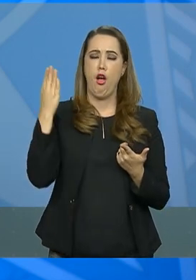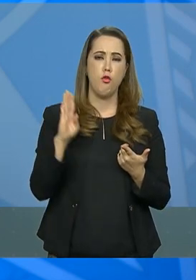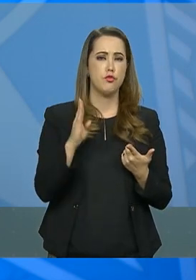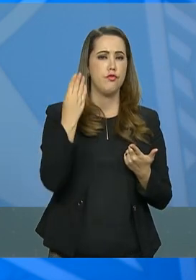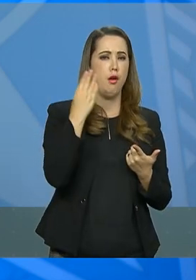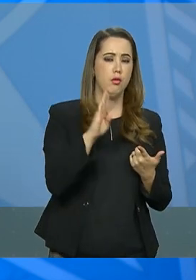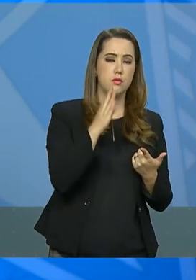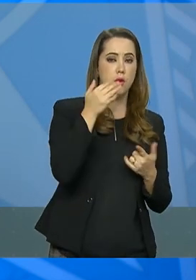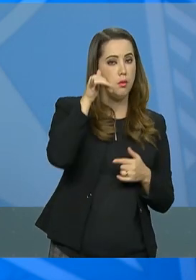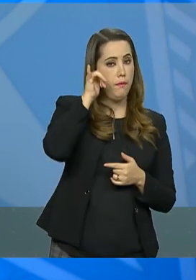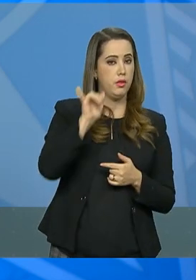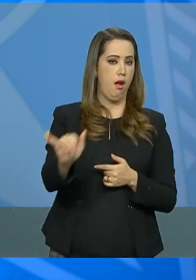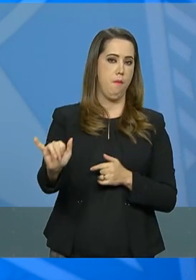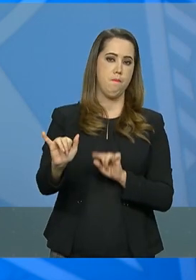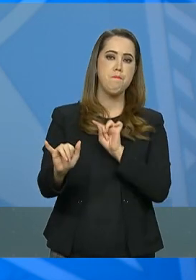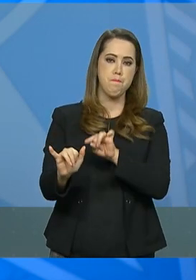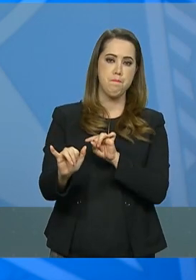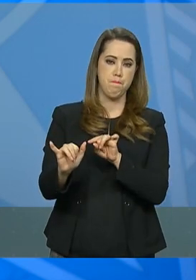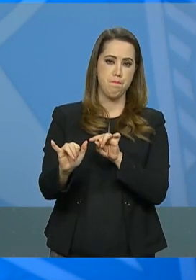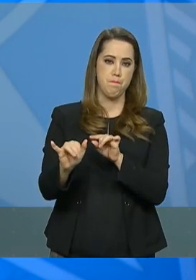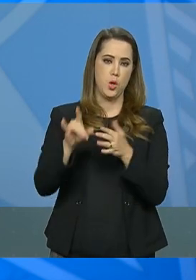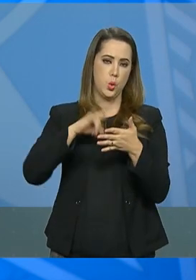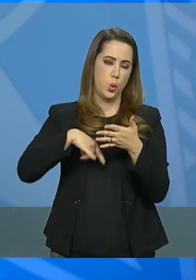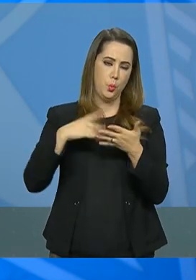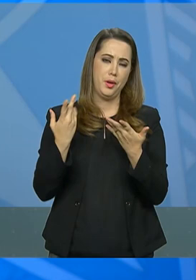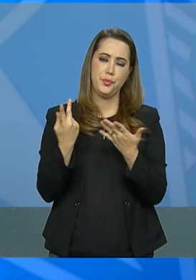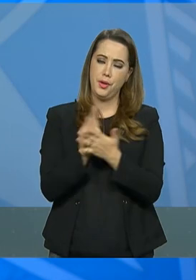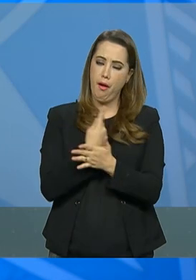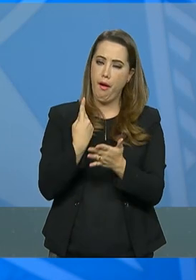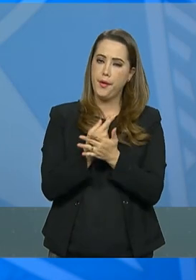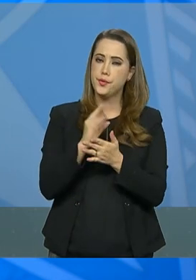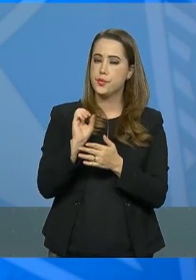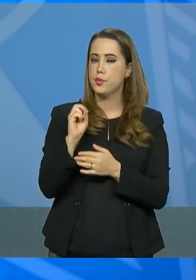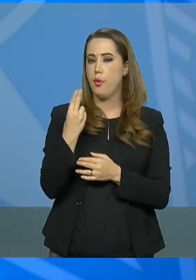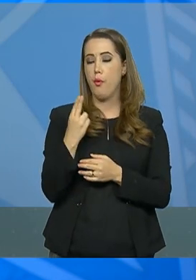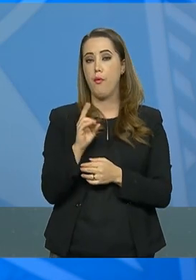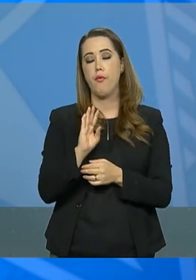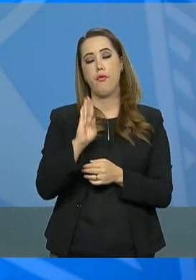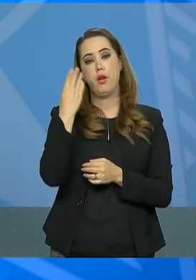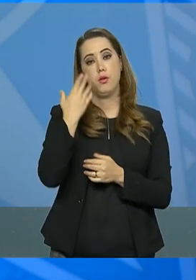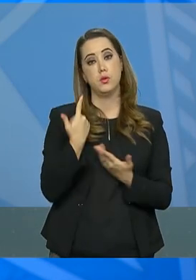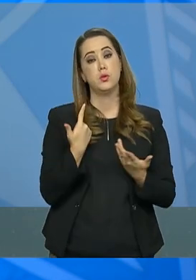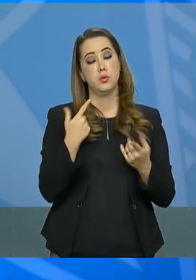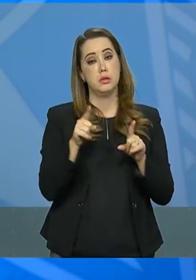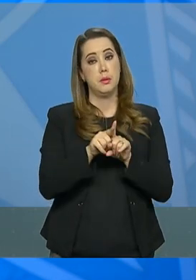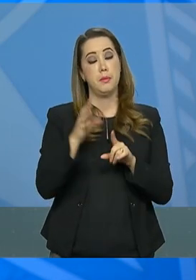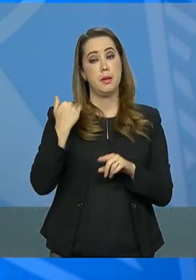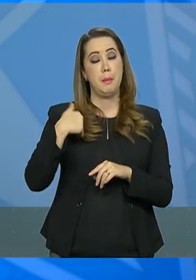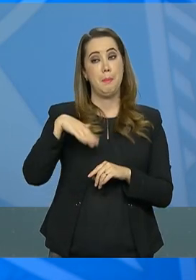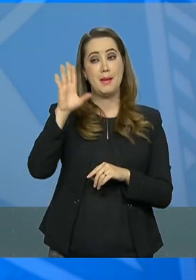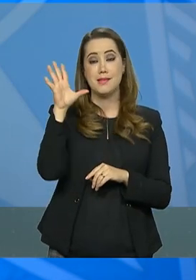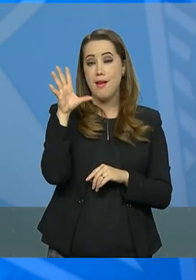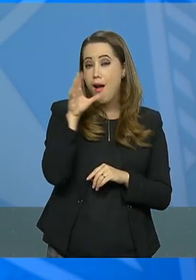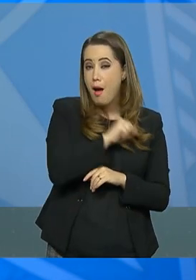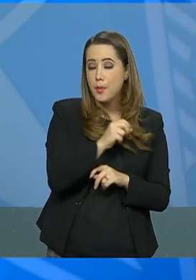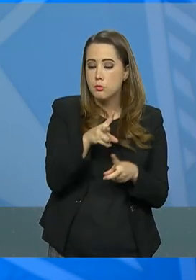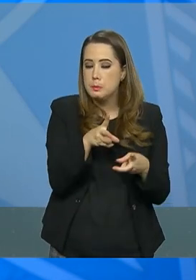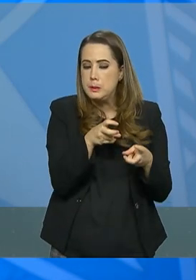celeridade na apuração de benefícios com suspeita de irregularidades.